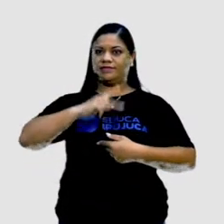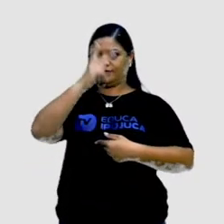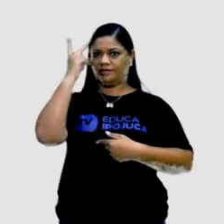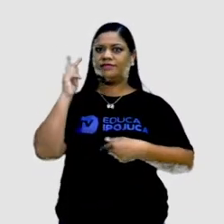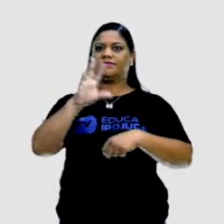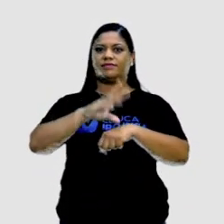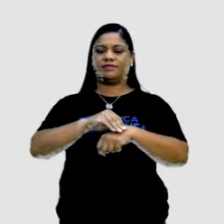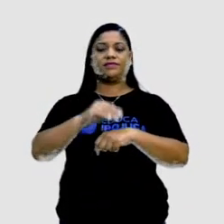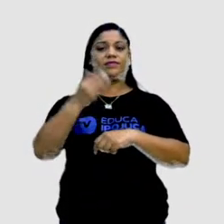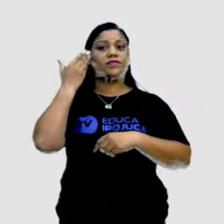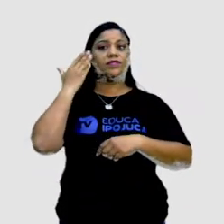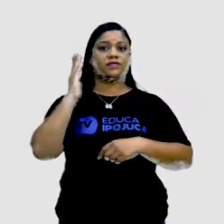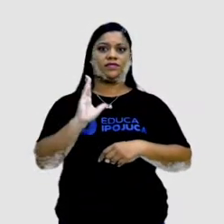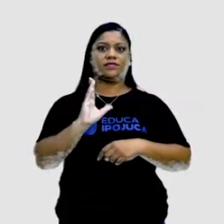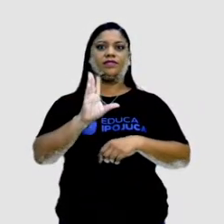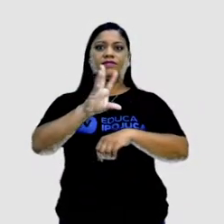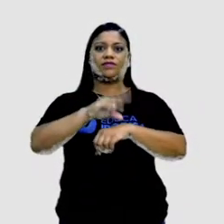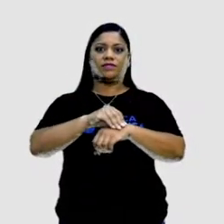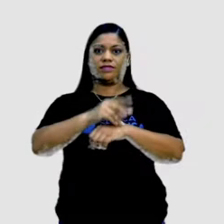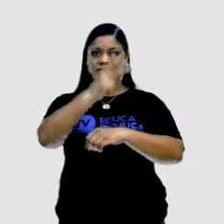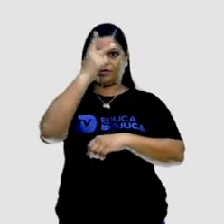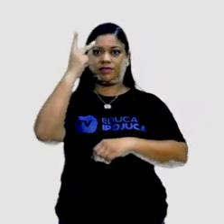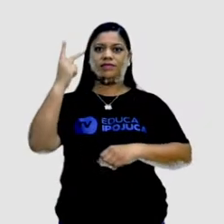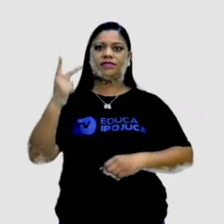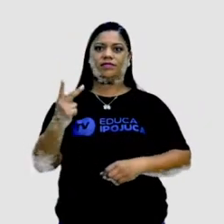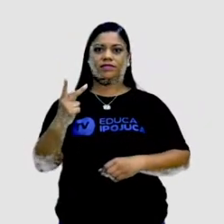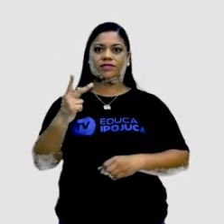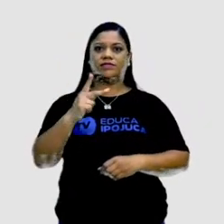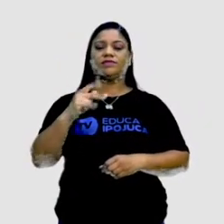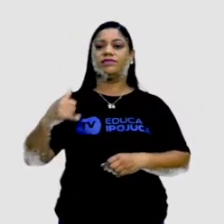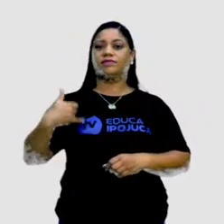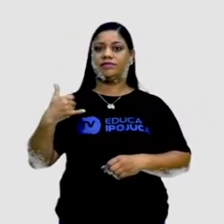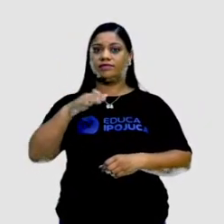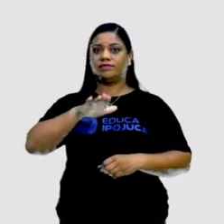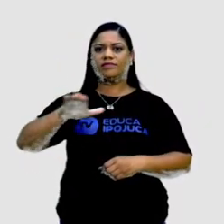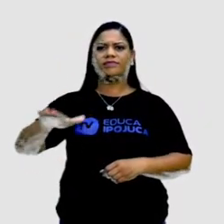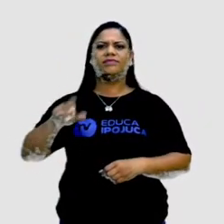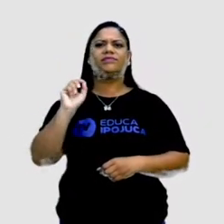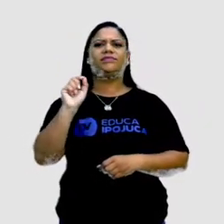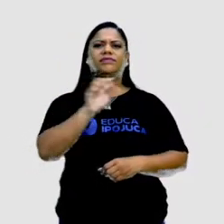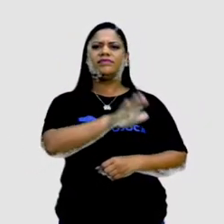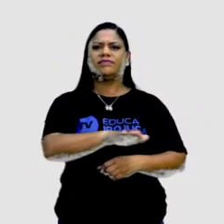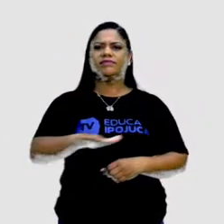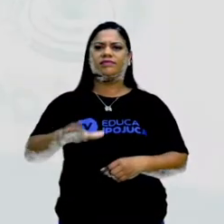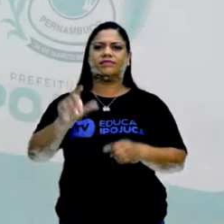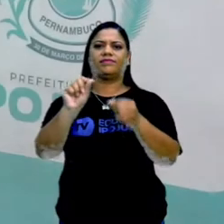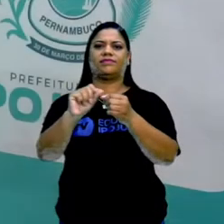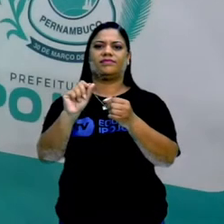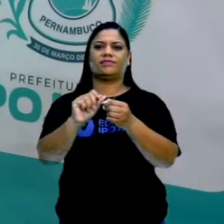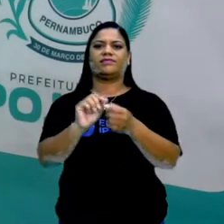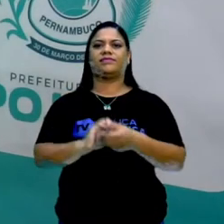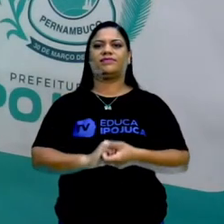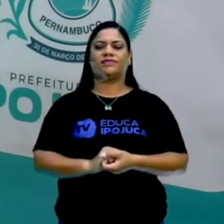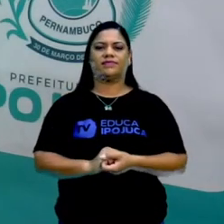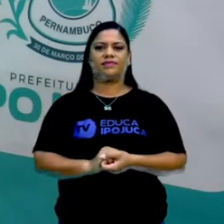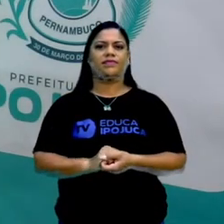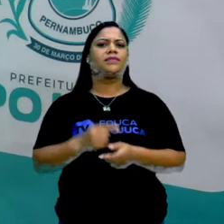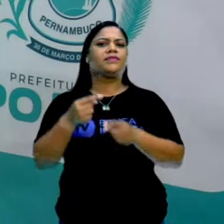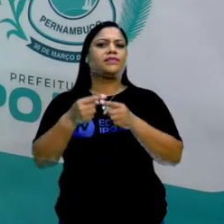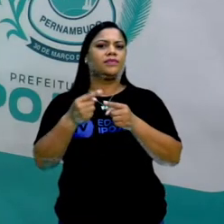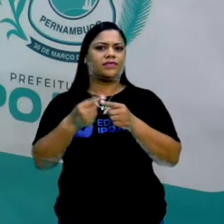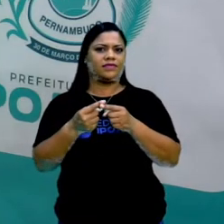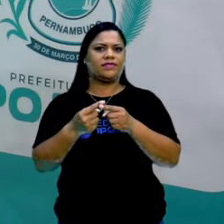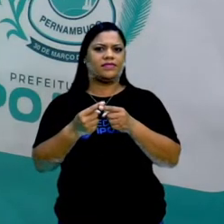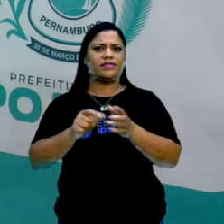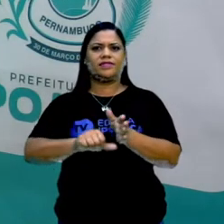pode se expor à imagem de pessoas menores. Então, veja, o que é que a criança está fazendo? Por que que ela